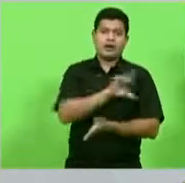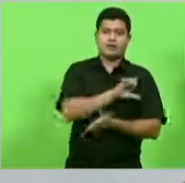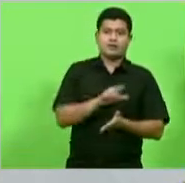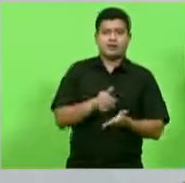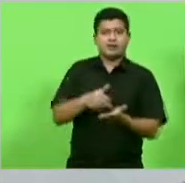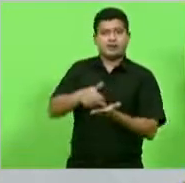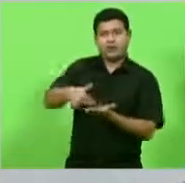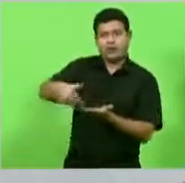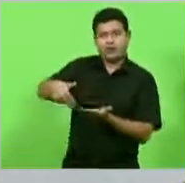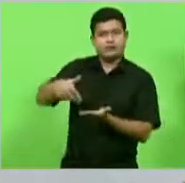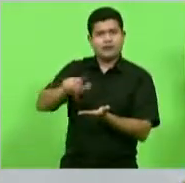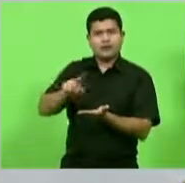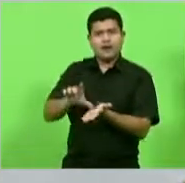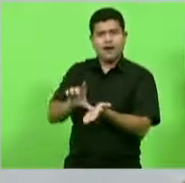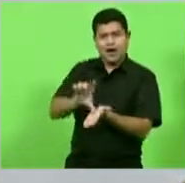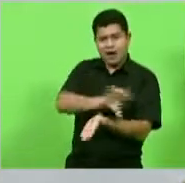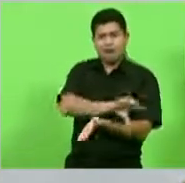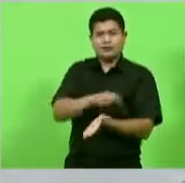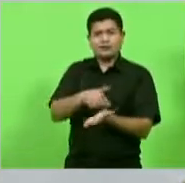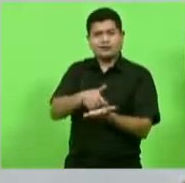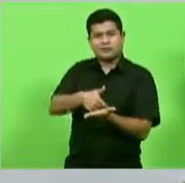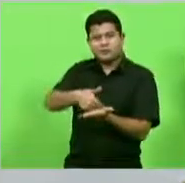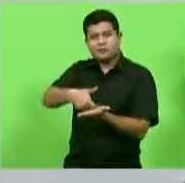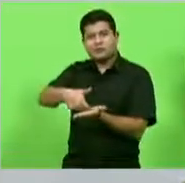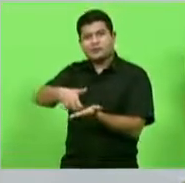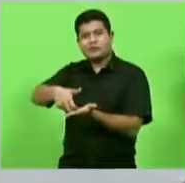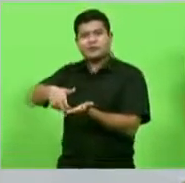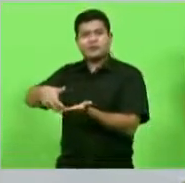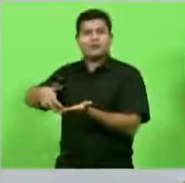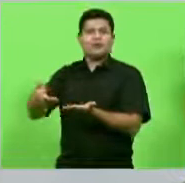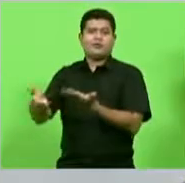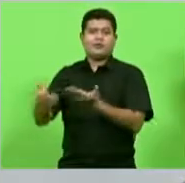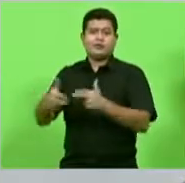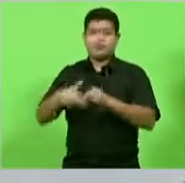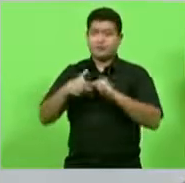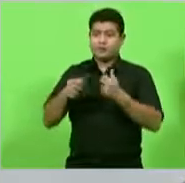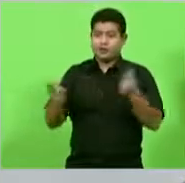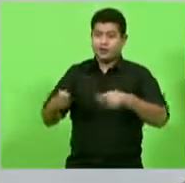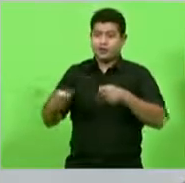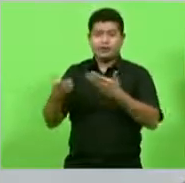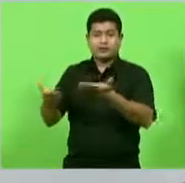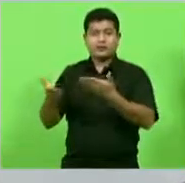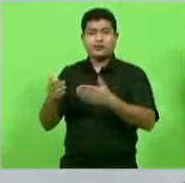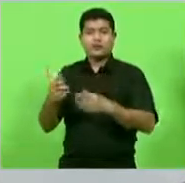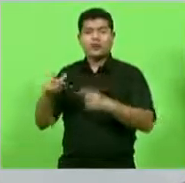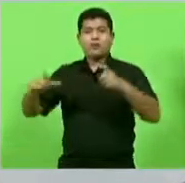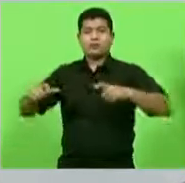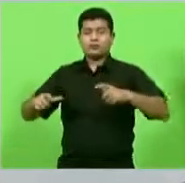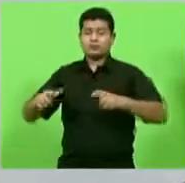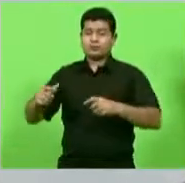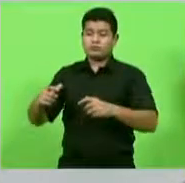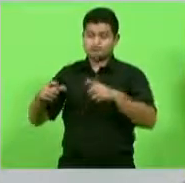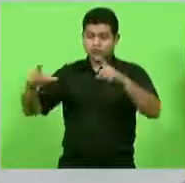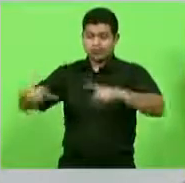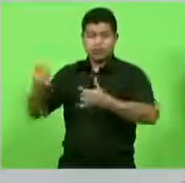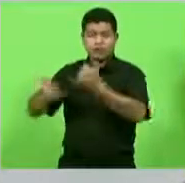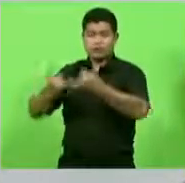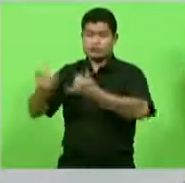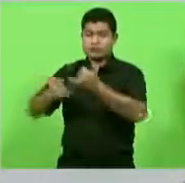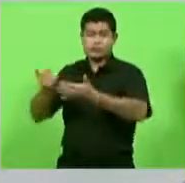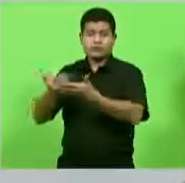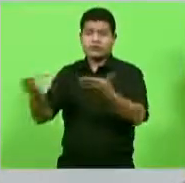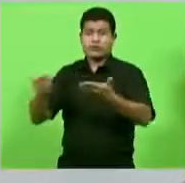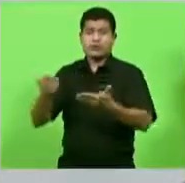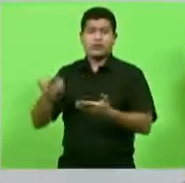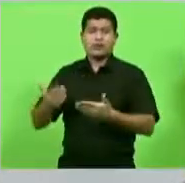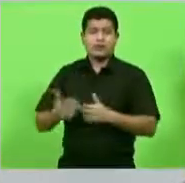e isso pode ser feito muito forte num parque infantil por isso que existe algumas atividades lúdicas que melhoram